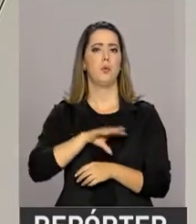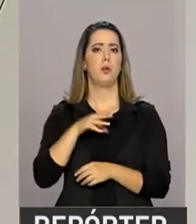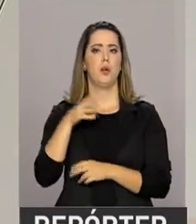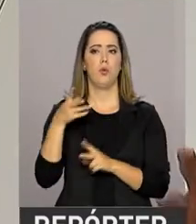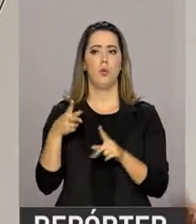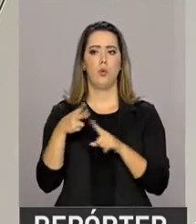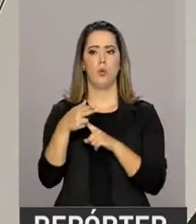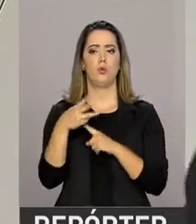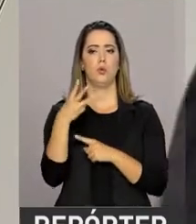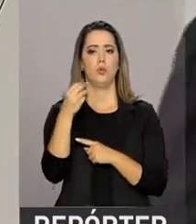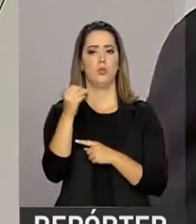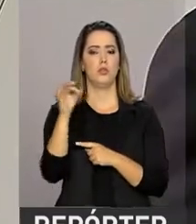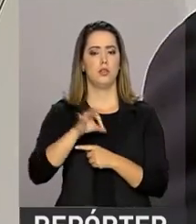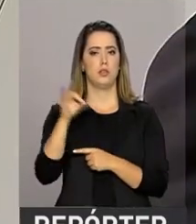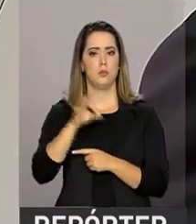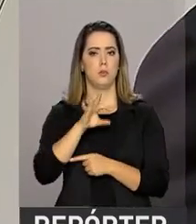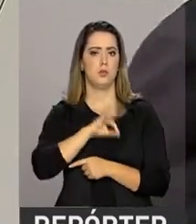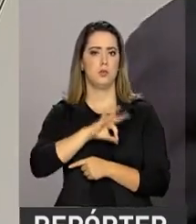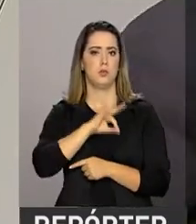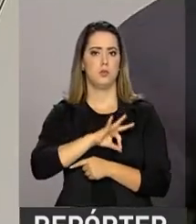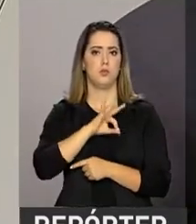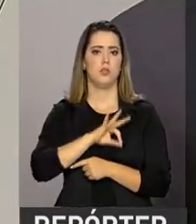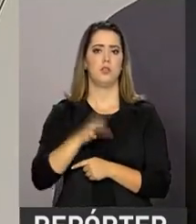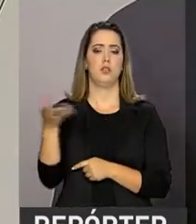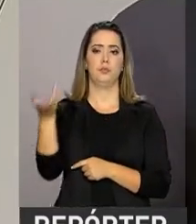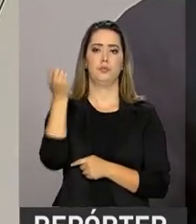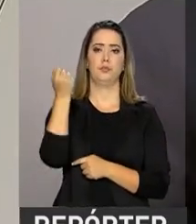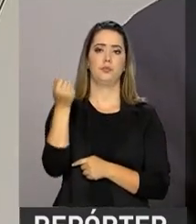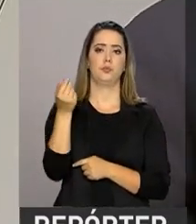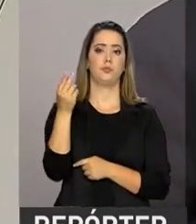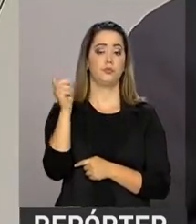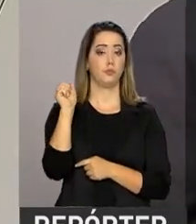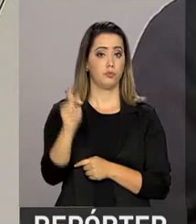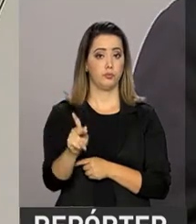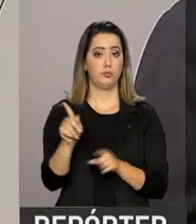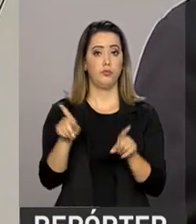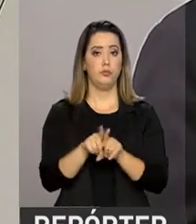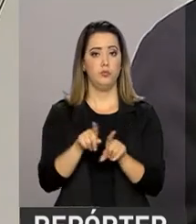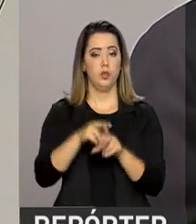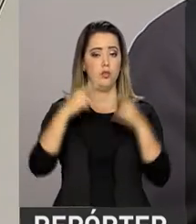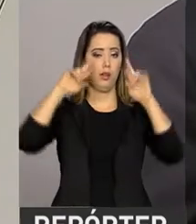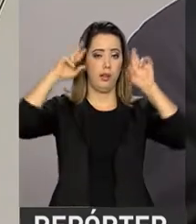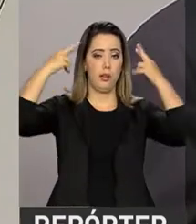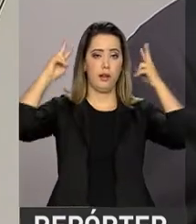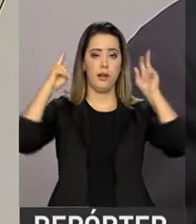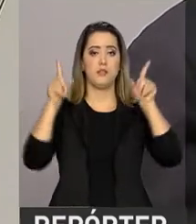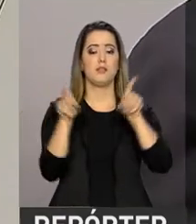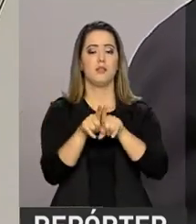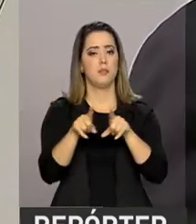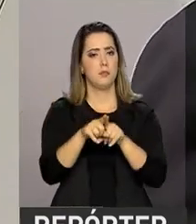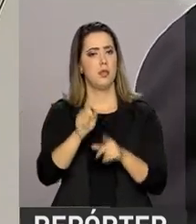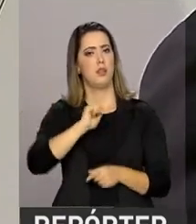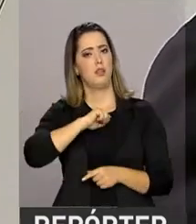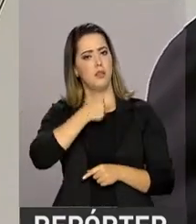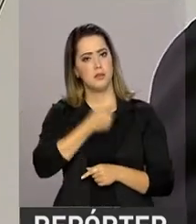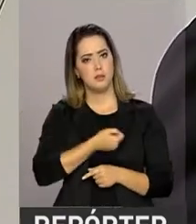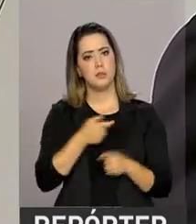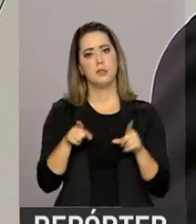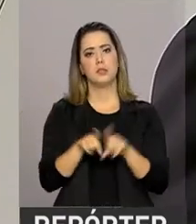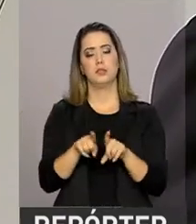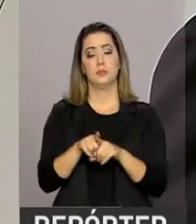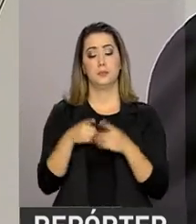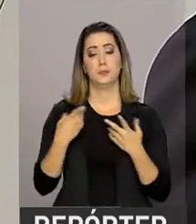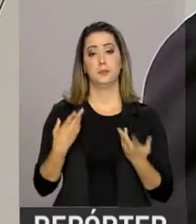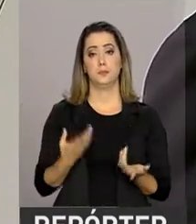salário e 30% dos vencimentos, e 30% da aposentadoria. Na Grécia se fez isso, na Espanha se fez isso, e agora ainda